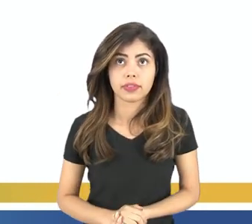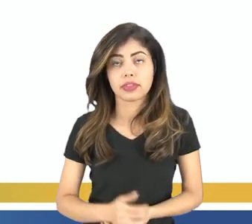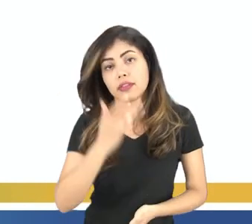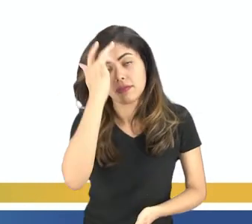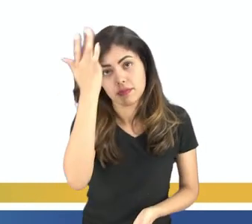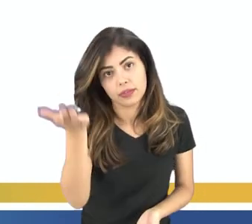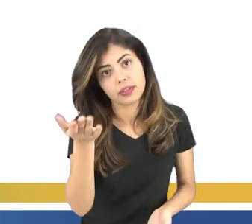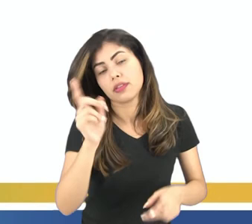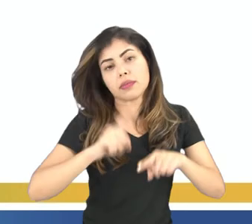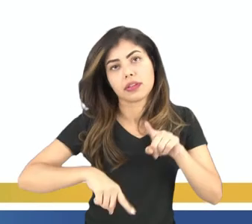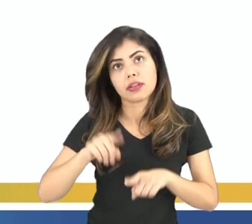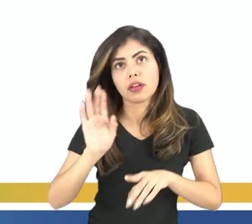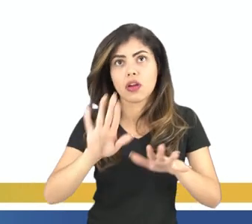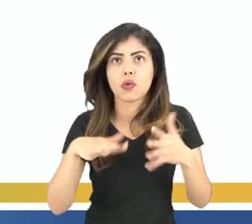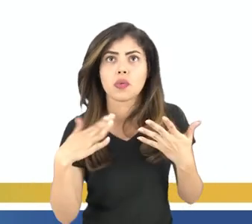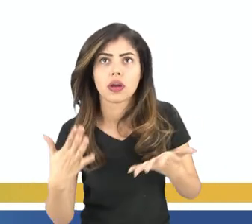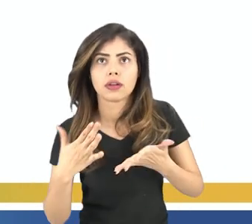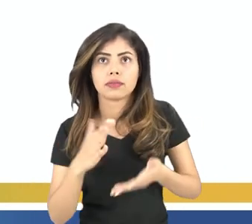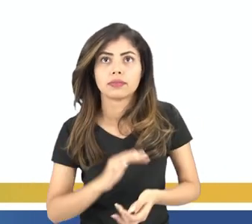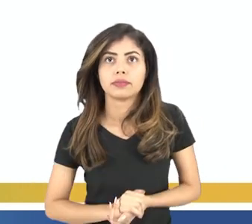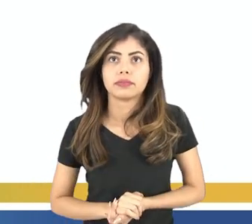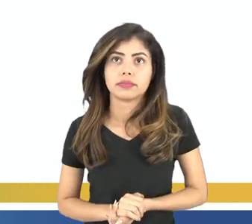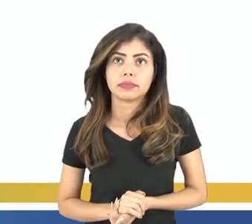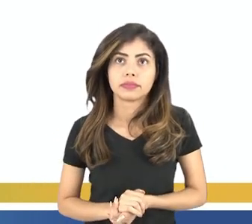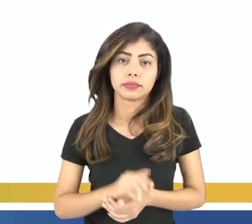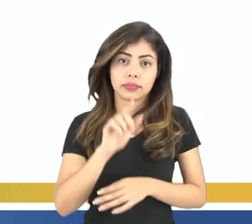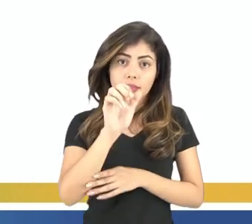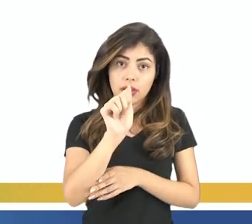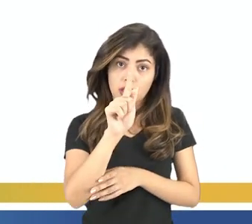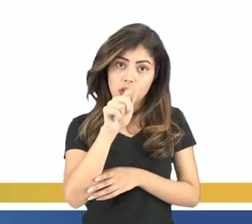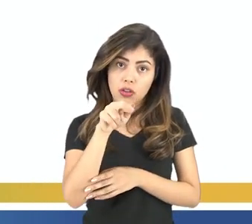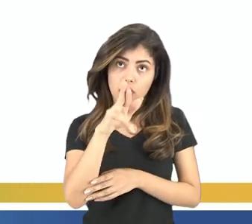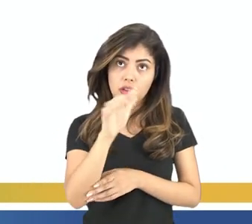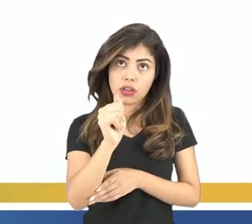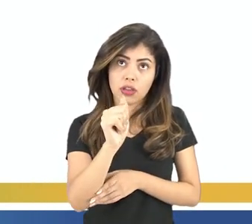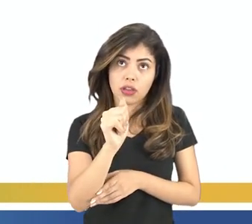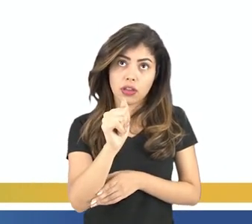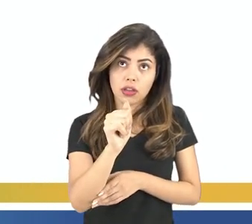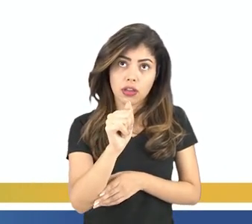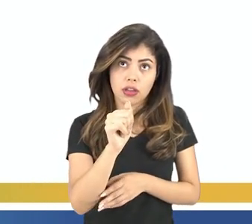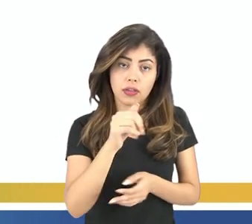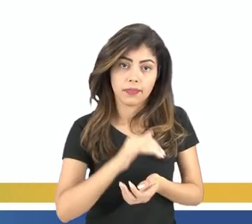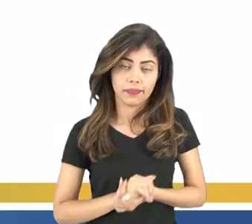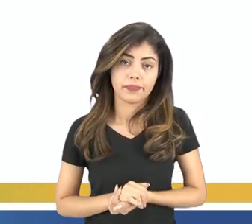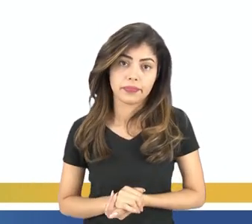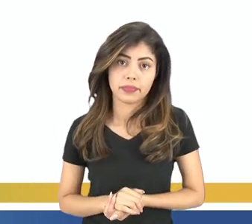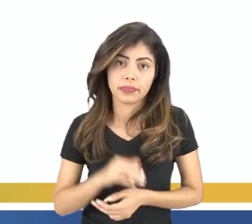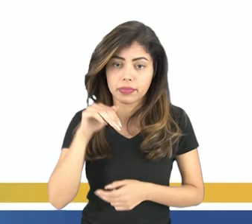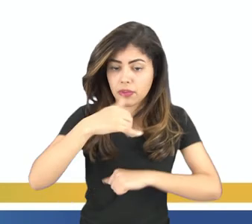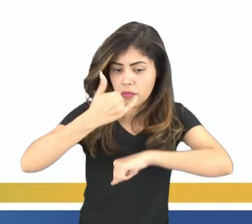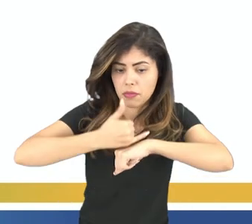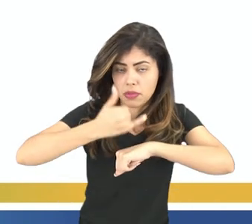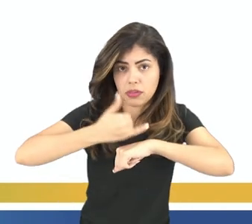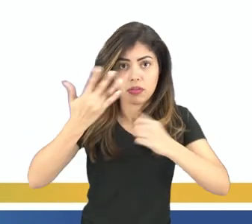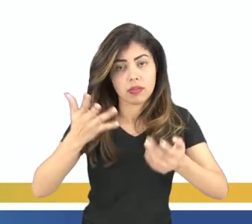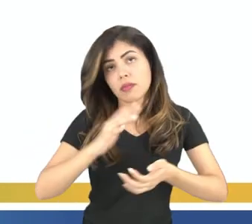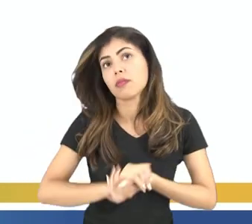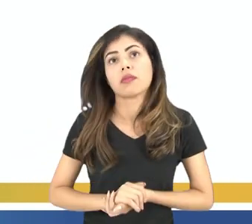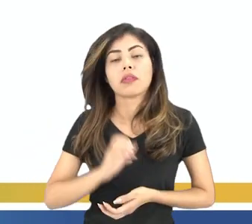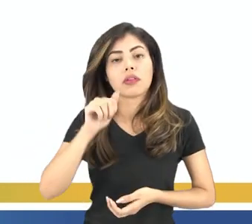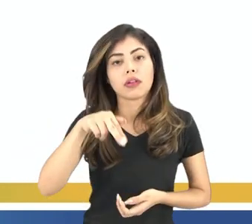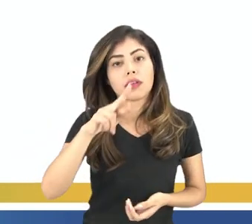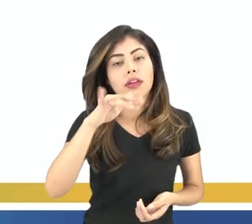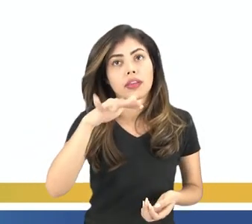desculpa. Quais são os materiais? A agulha, um imã, ou você pode ter um metal, um pedaço de ferro para